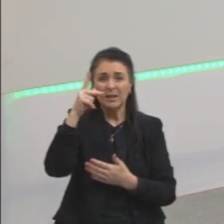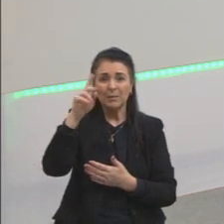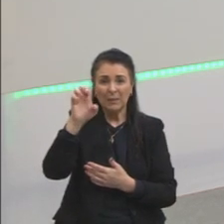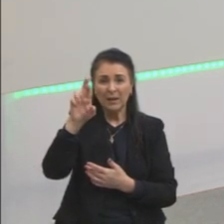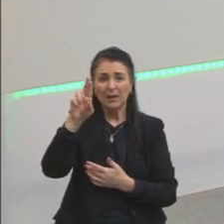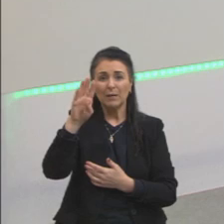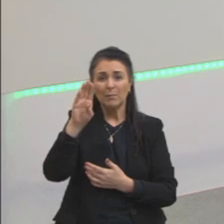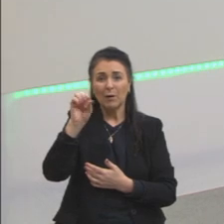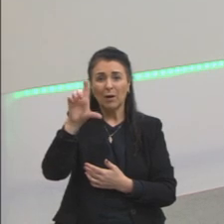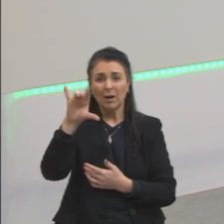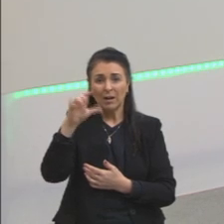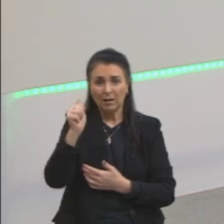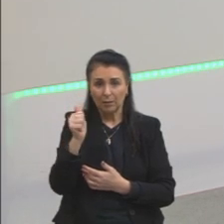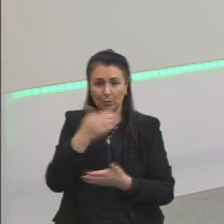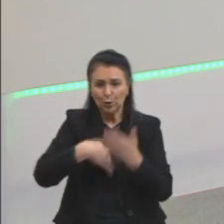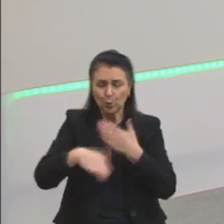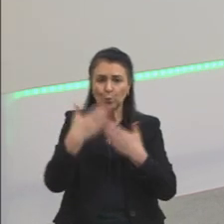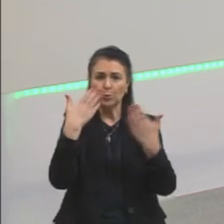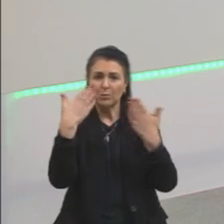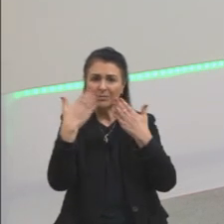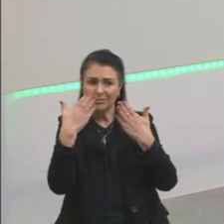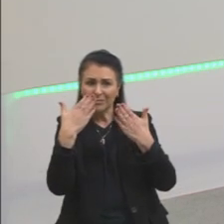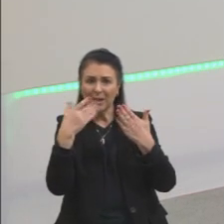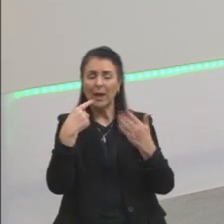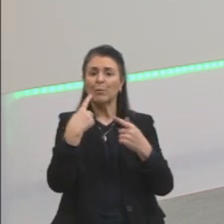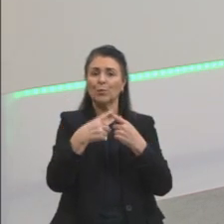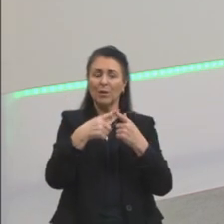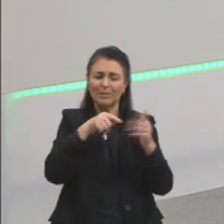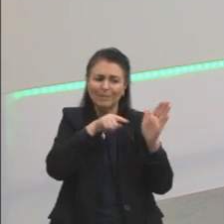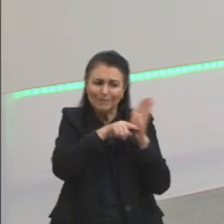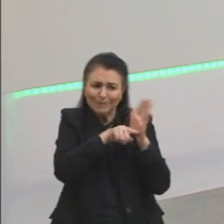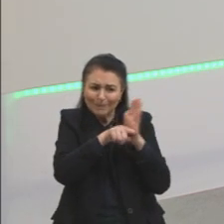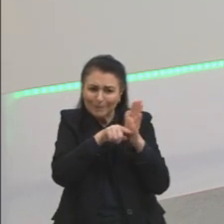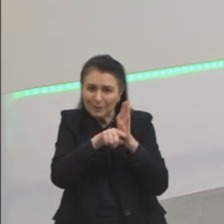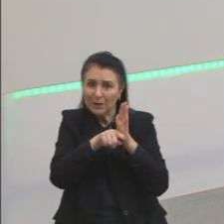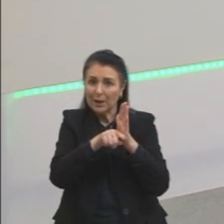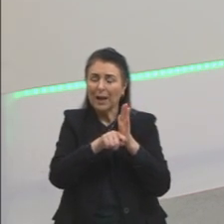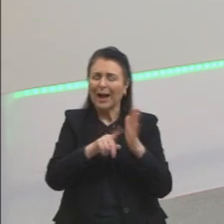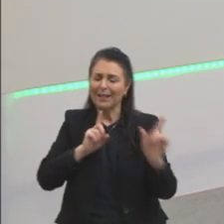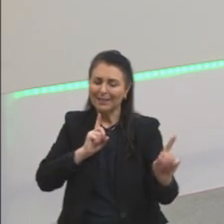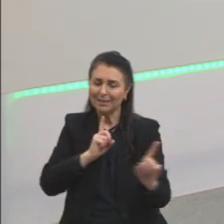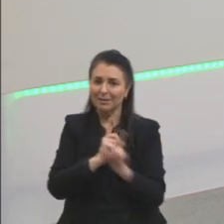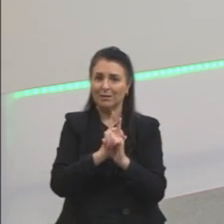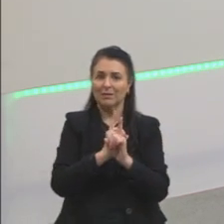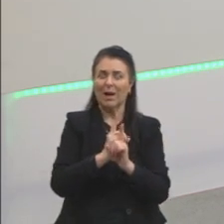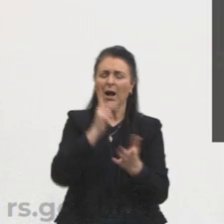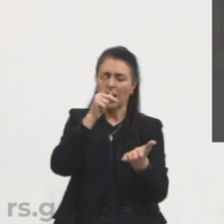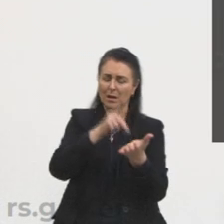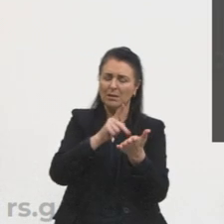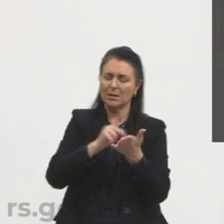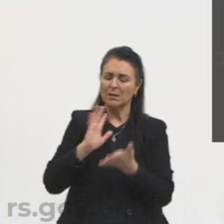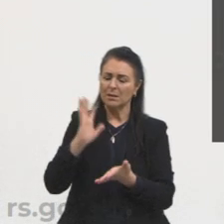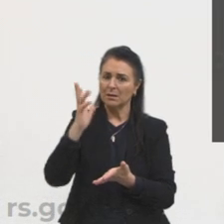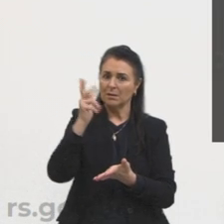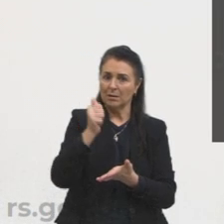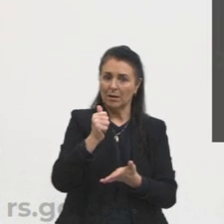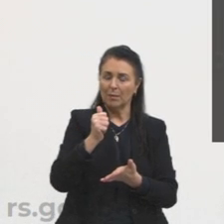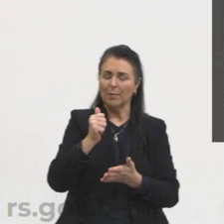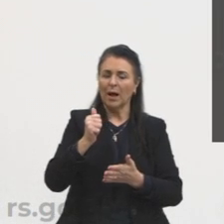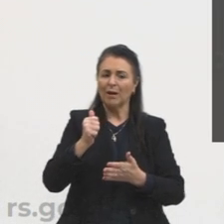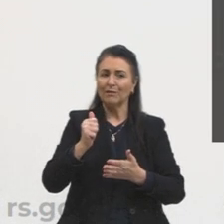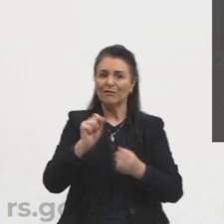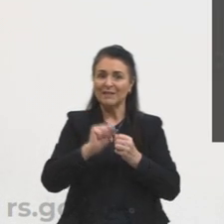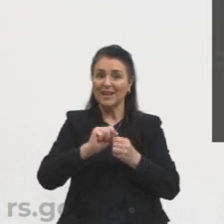deve ser colocado em questionamento até chegarmos às verdades absolutas para podermos produzir juízos.